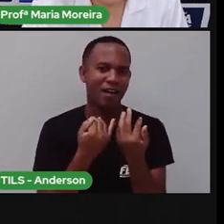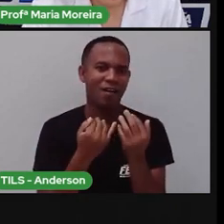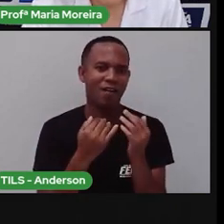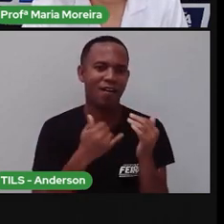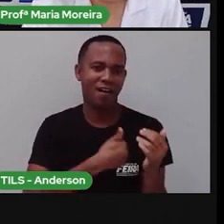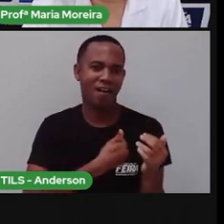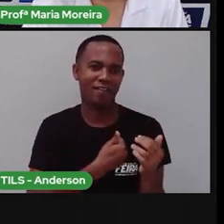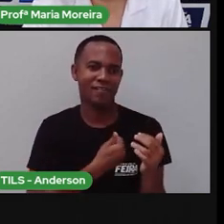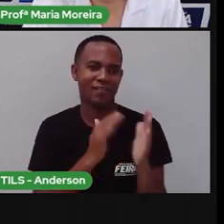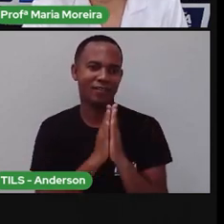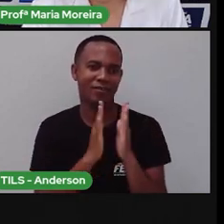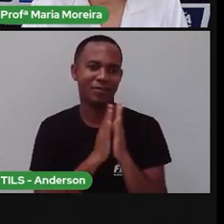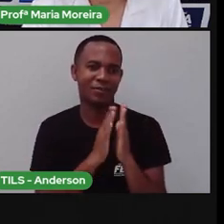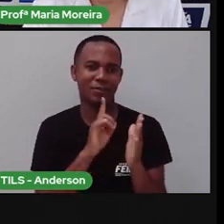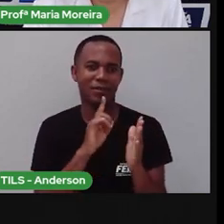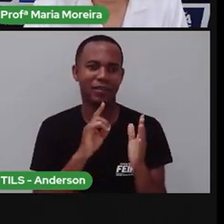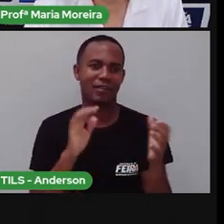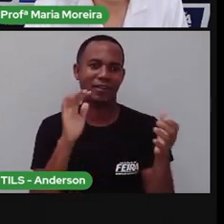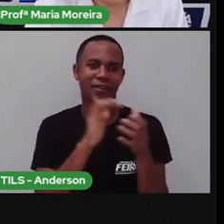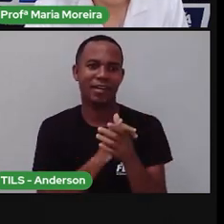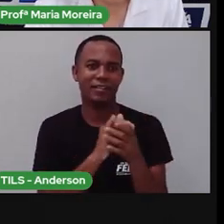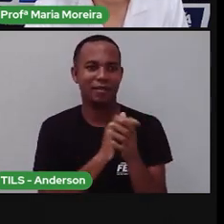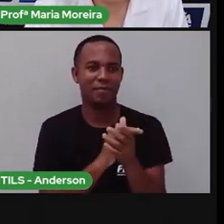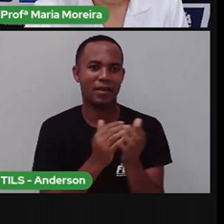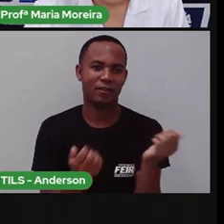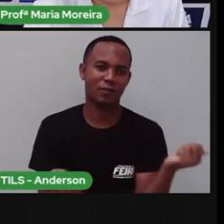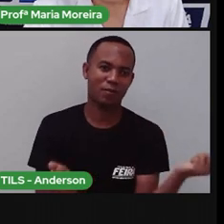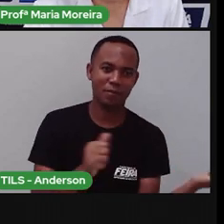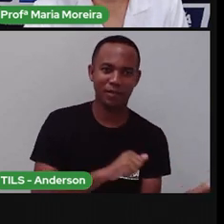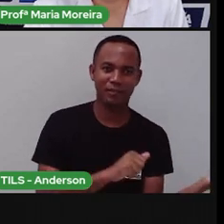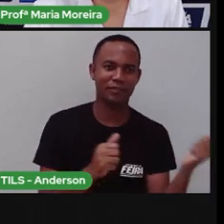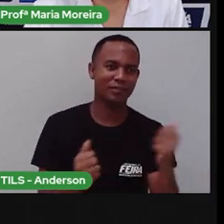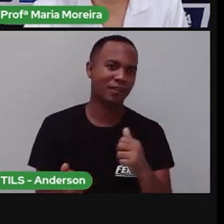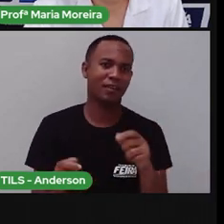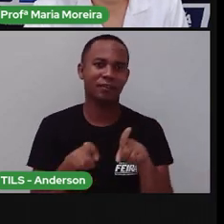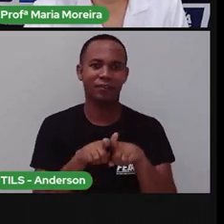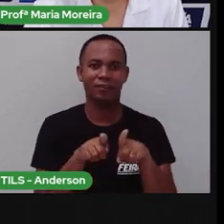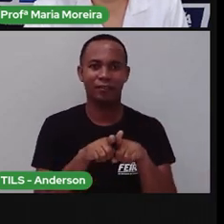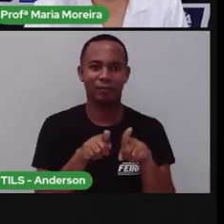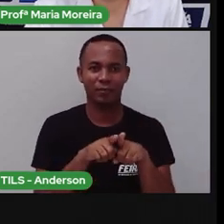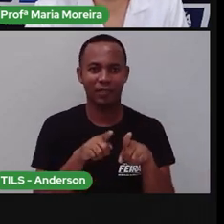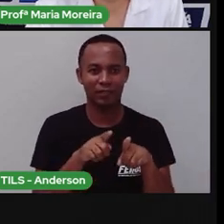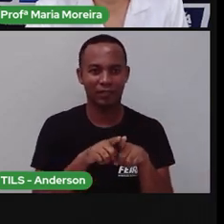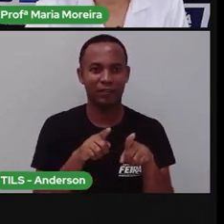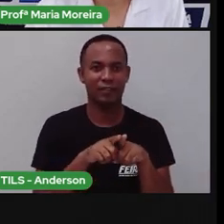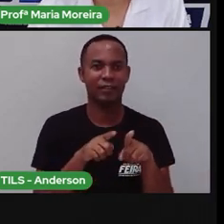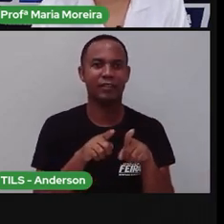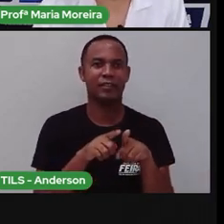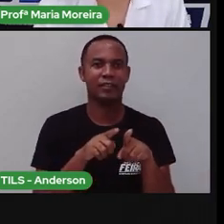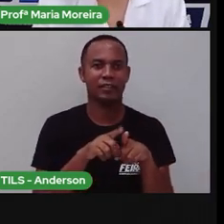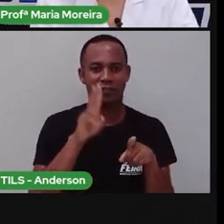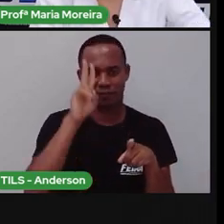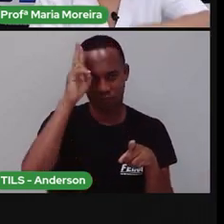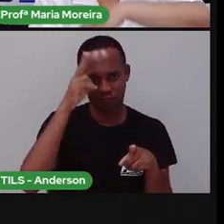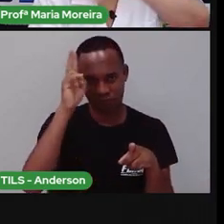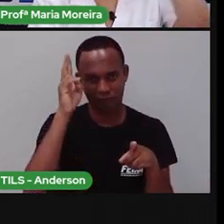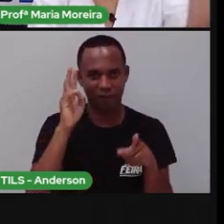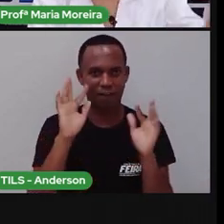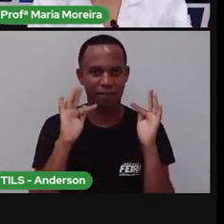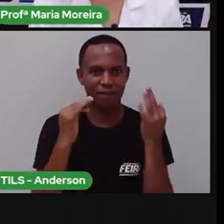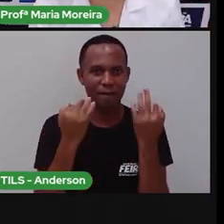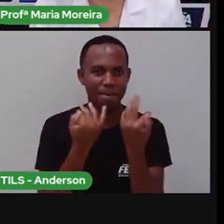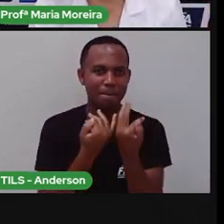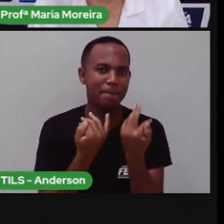aniversários, né? Os casamentos, os batizados. Então, esses são o quê? Eventos de família. E eles são